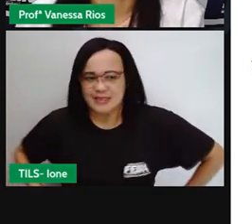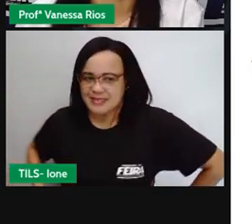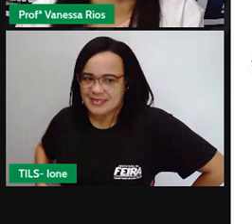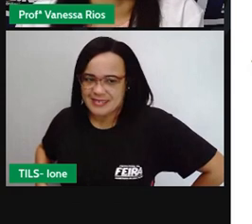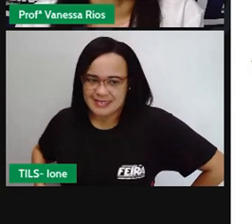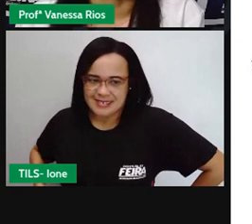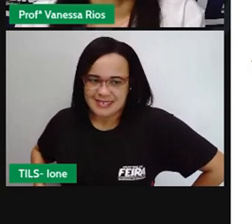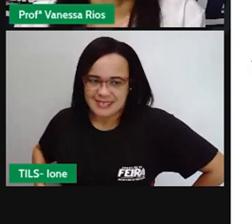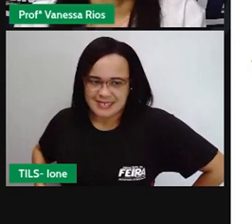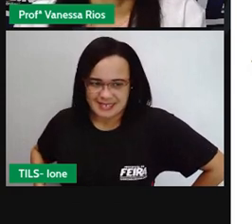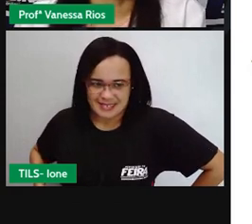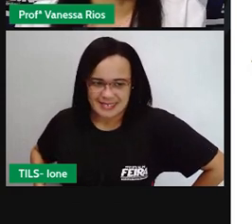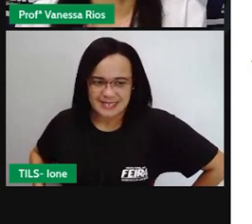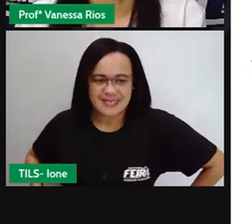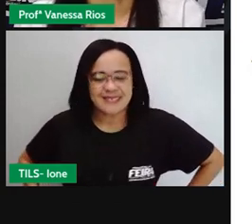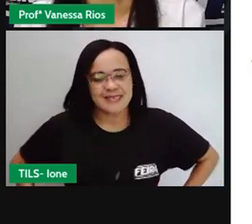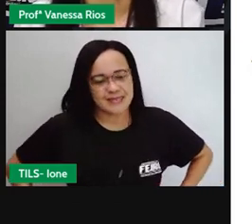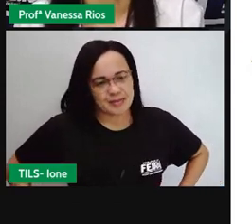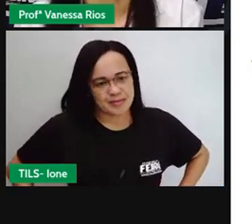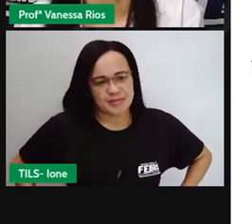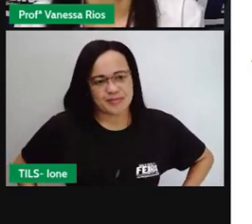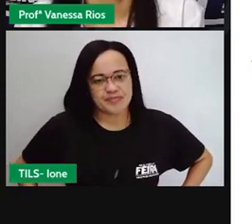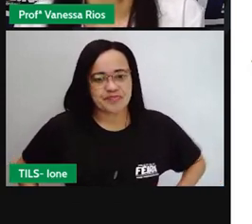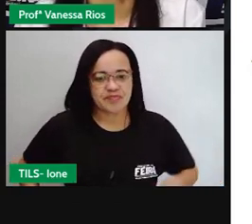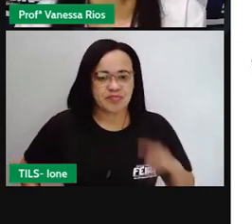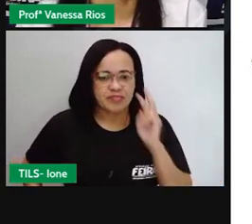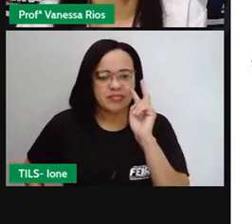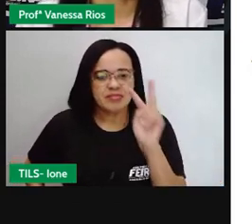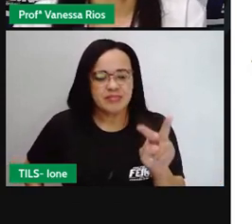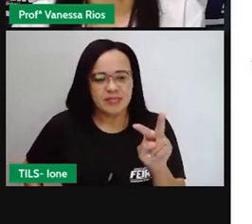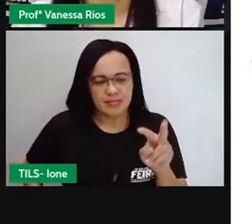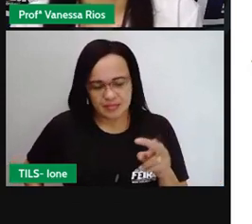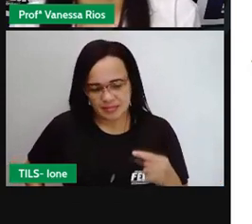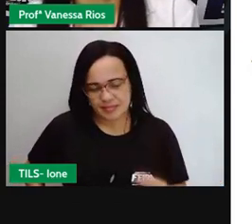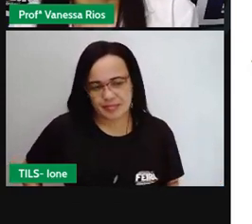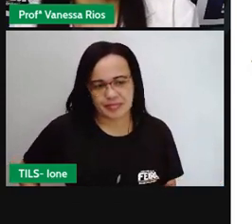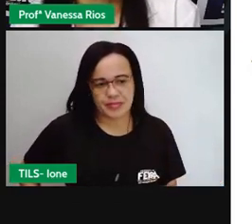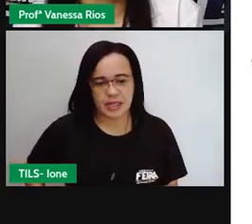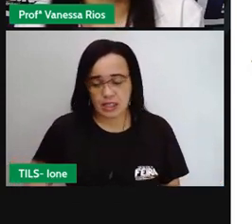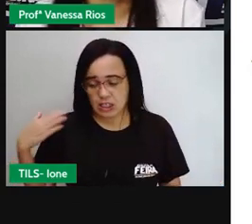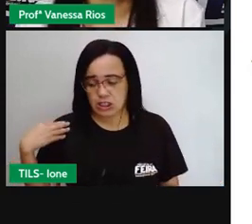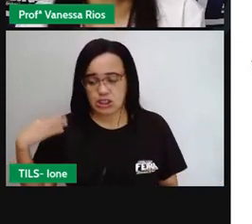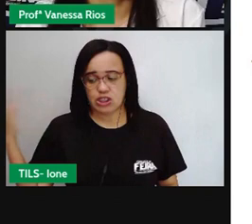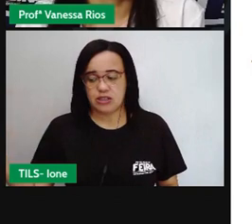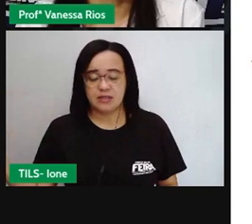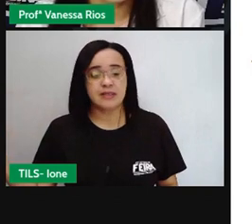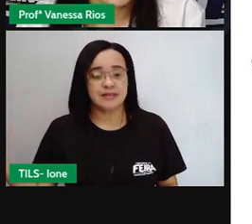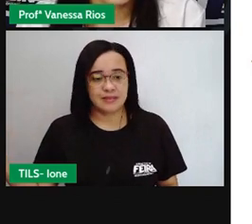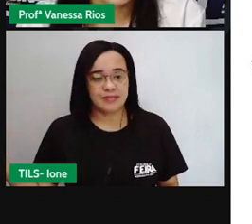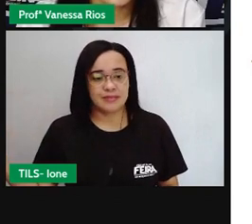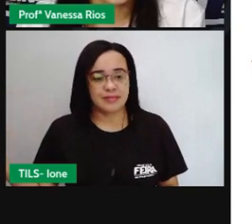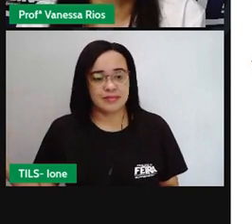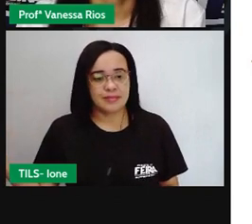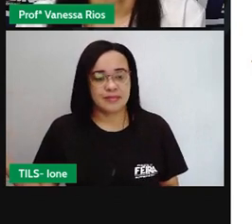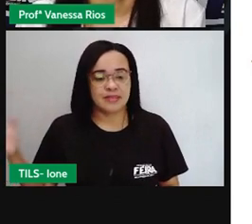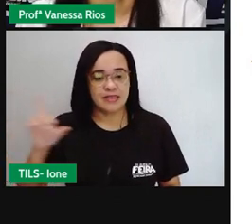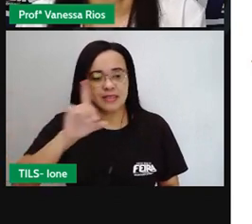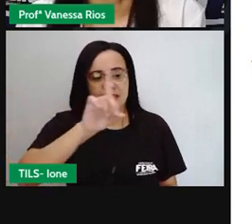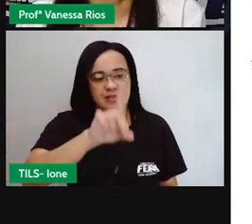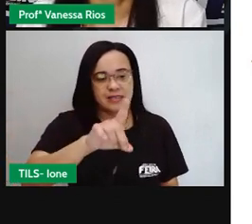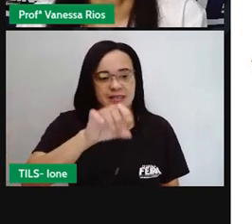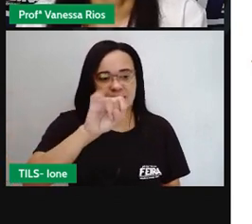direita. Localizem aí a mão direita de vocês, o lado direito de vocês. Localizaram?